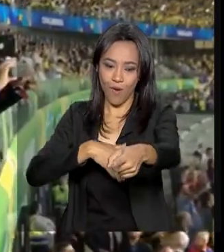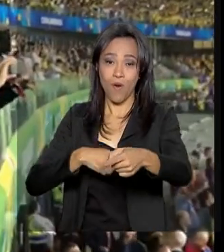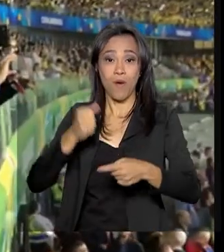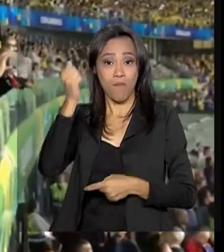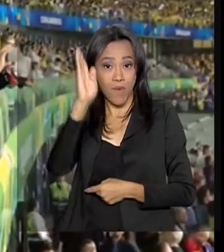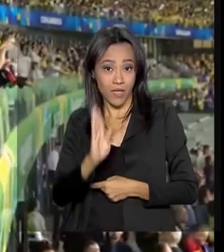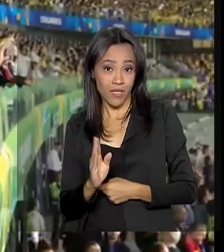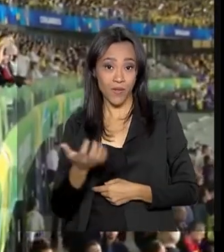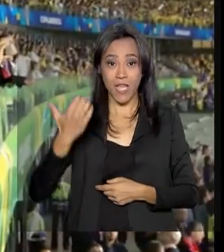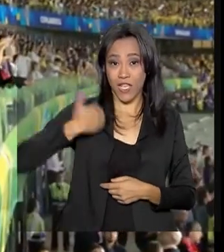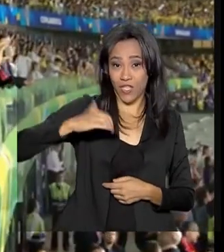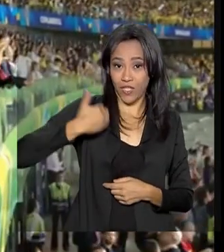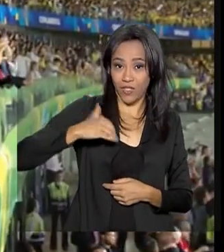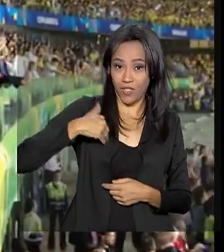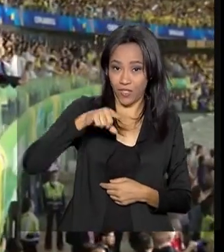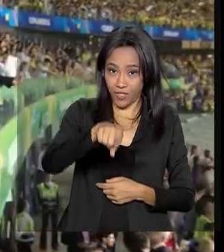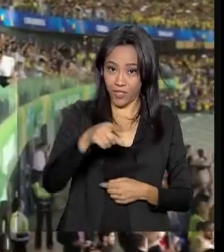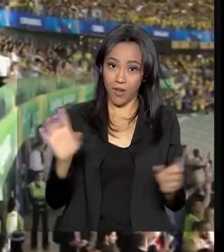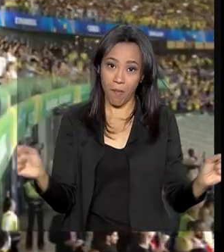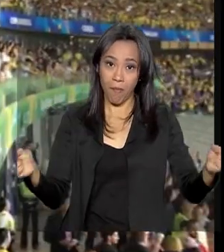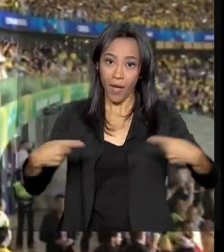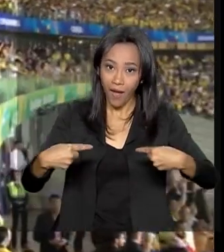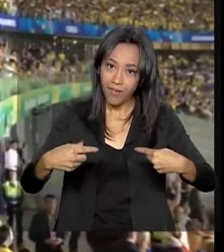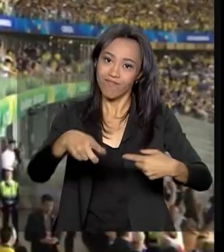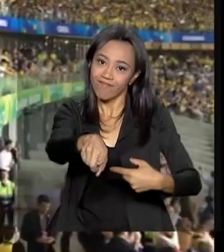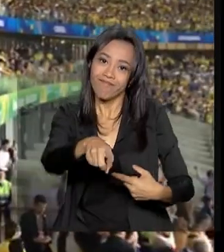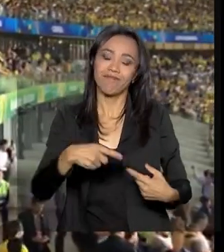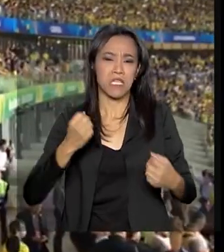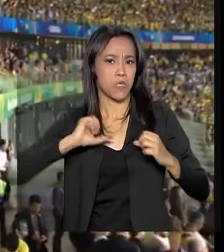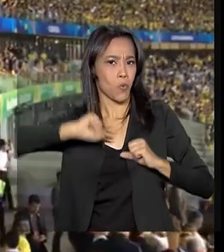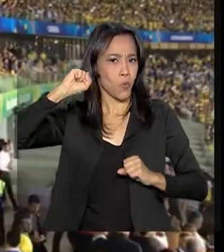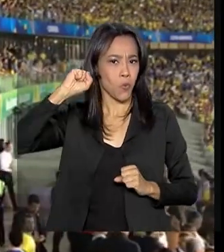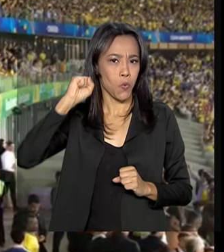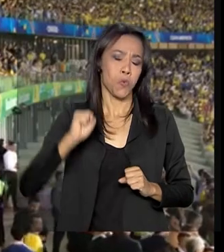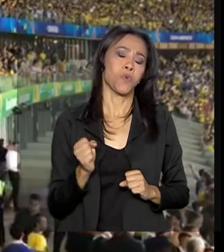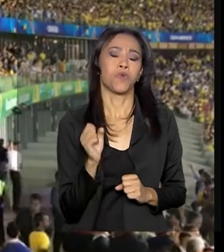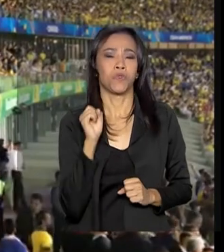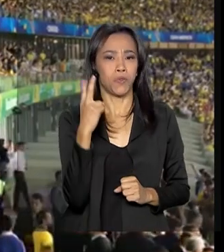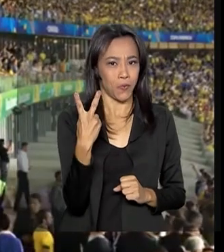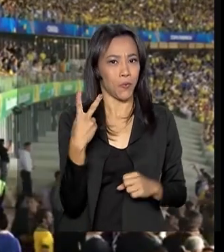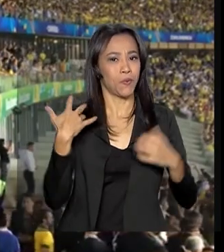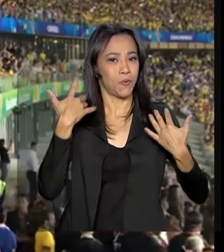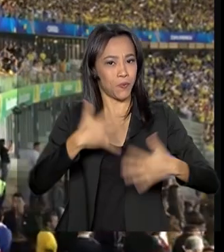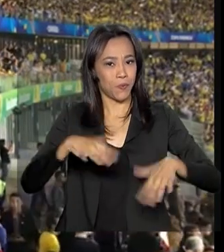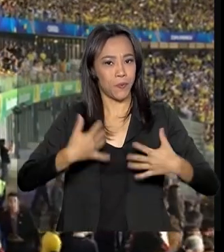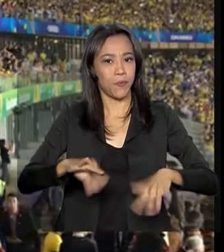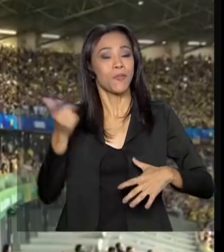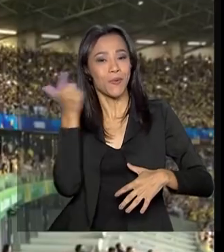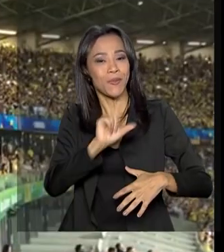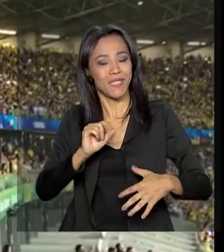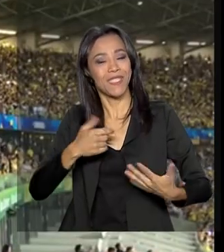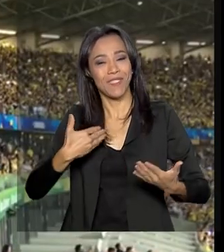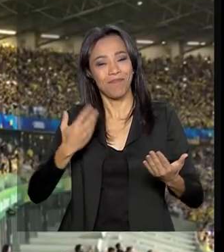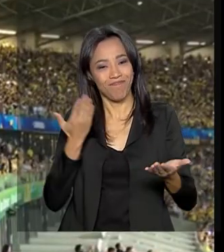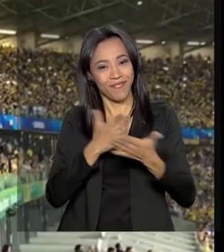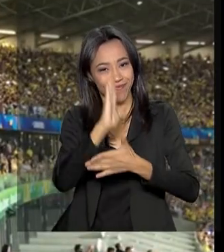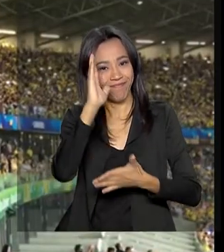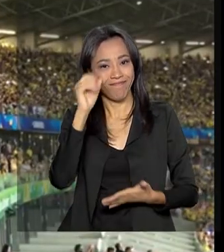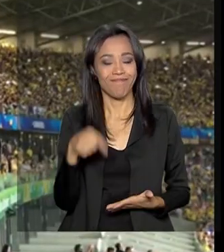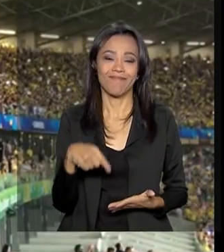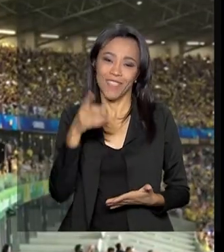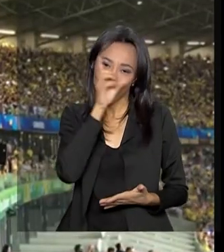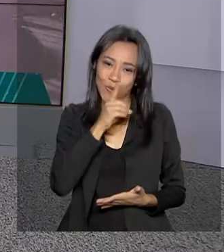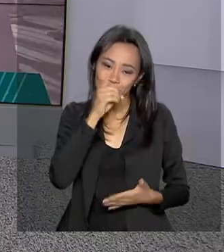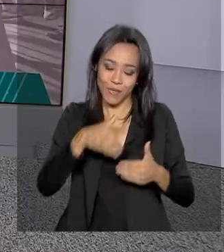semifinal da Copa América. A seleção brasileira ganhou por 2 a 0 e se classificou para a final do torneio neste domingo no